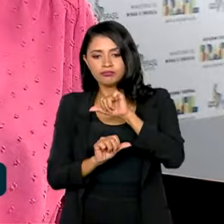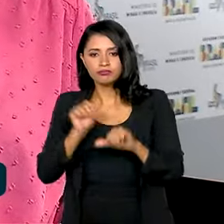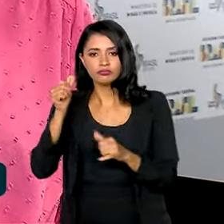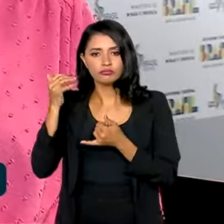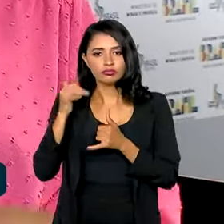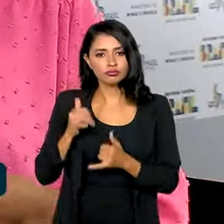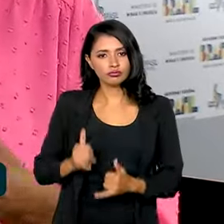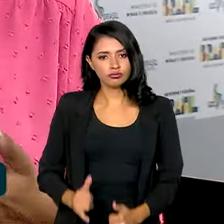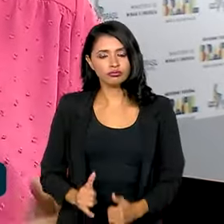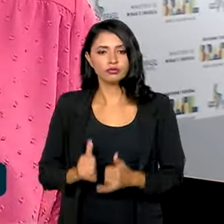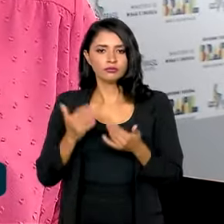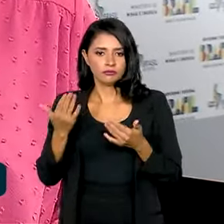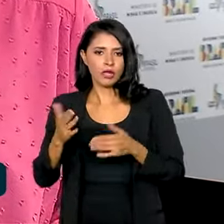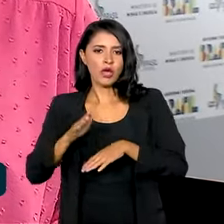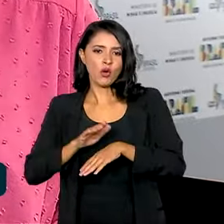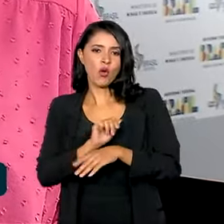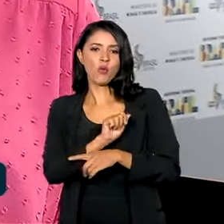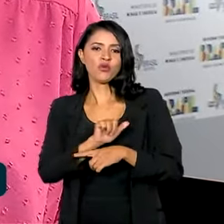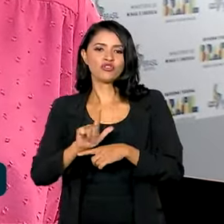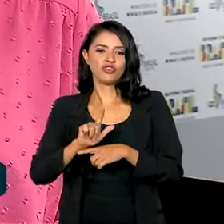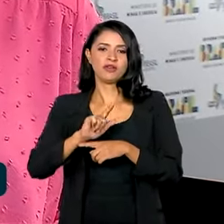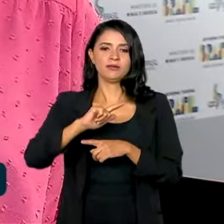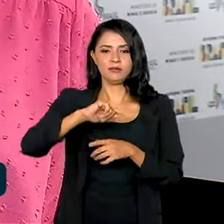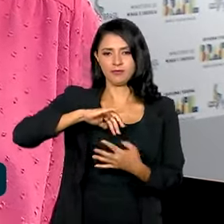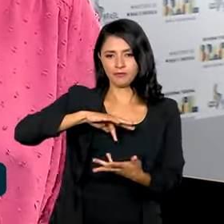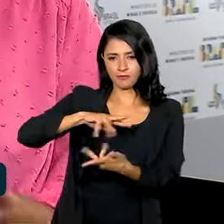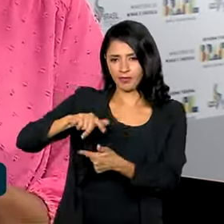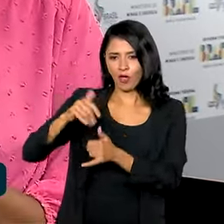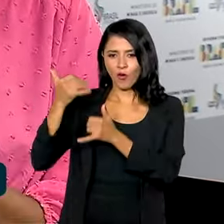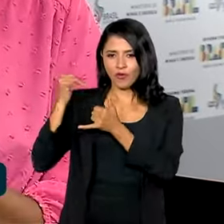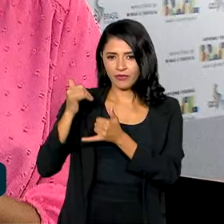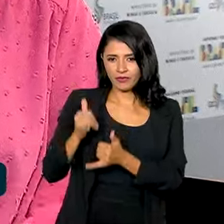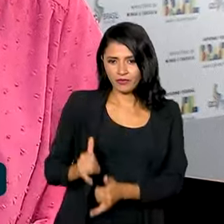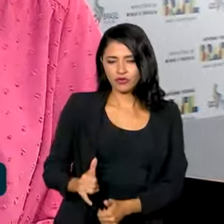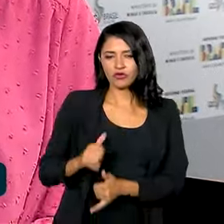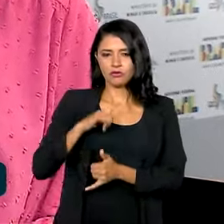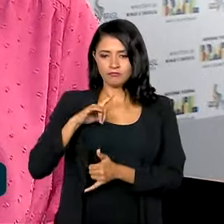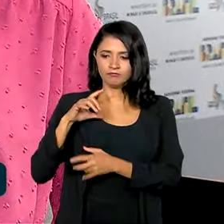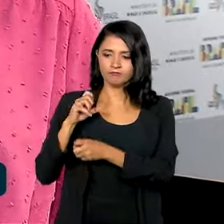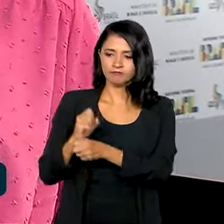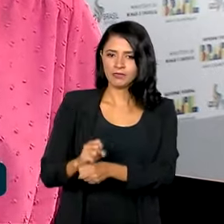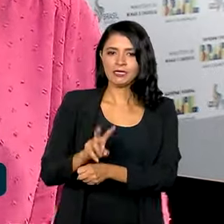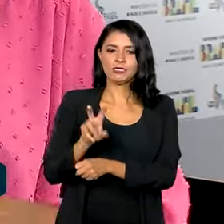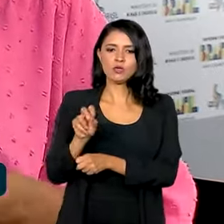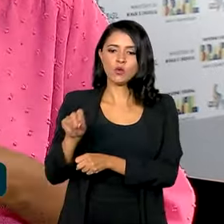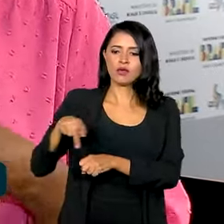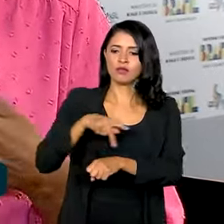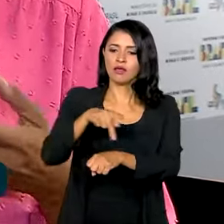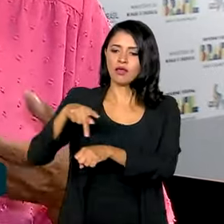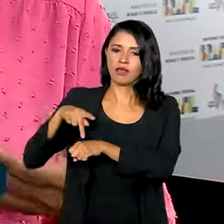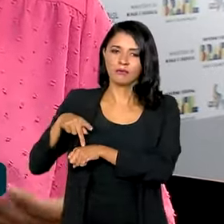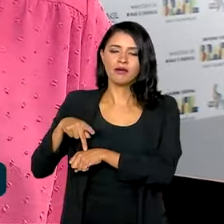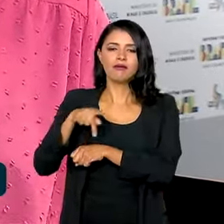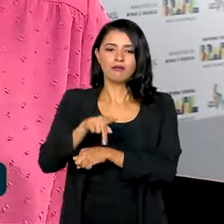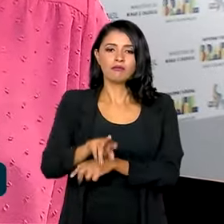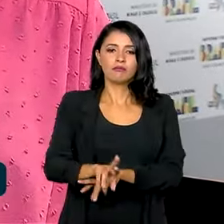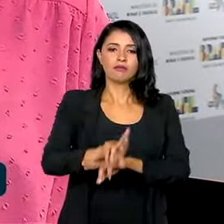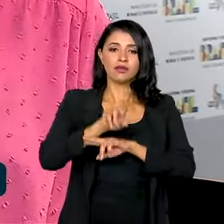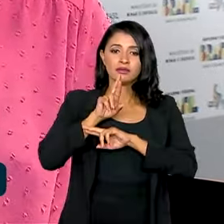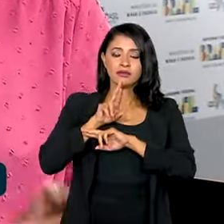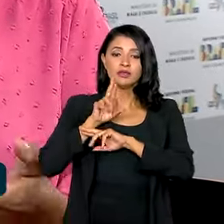Energética, com a Agência Internacional de Energia, que reúne 50 países e representa a quase